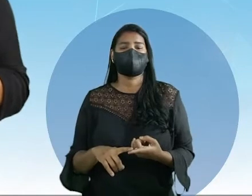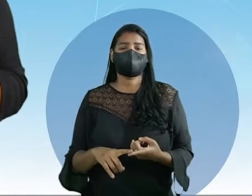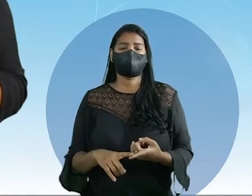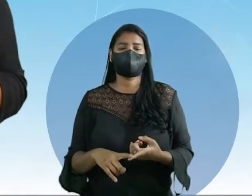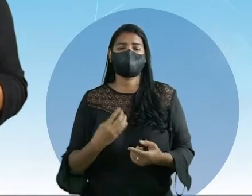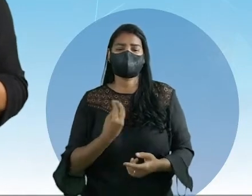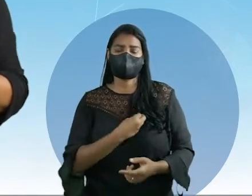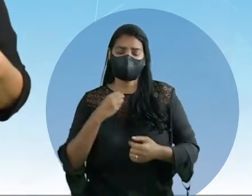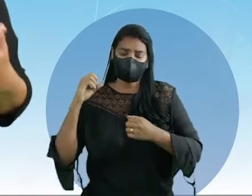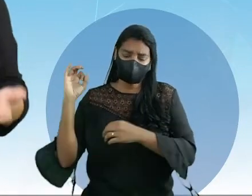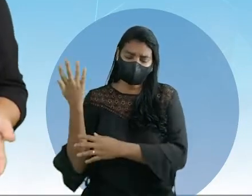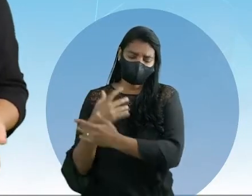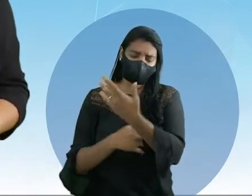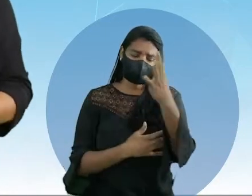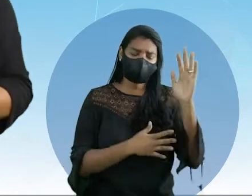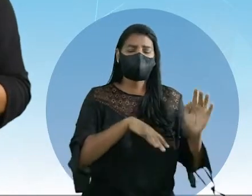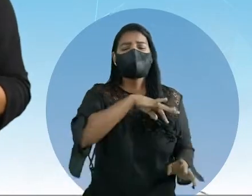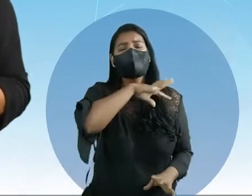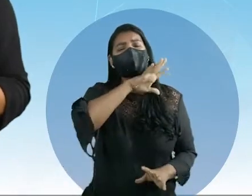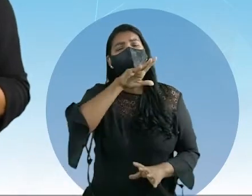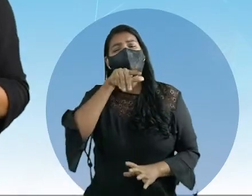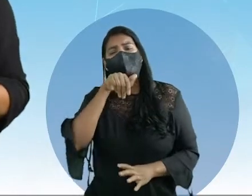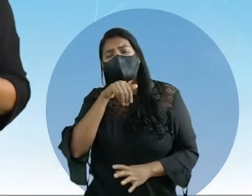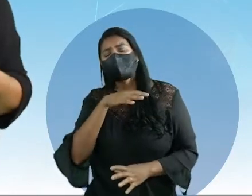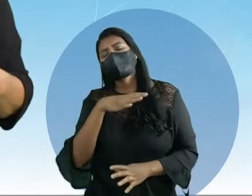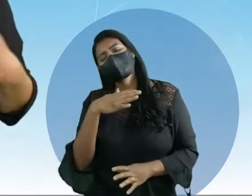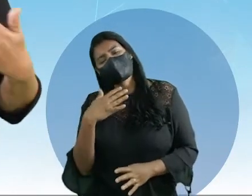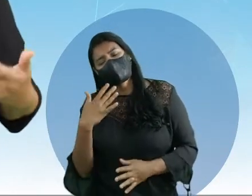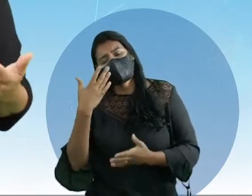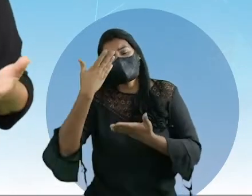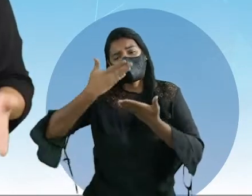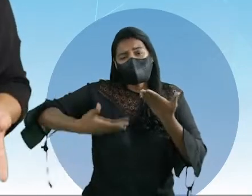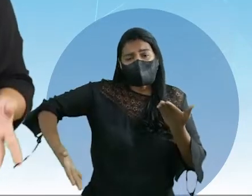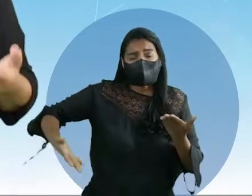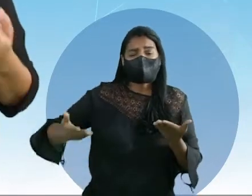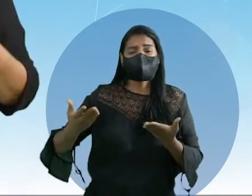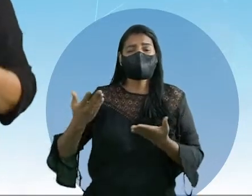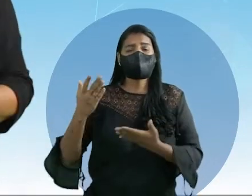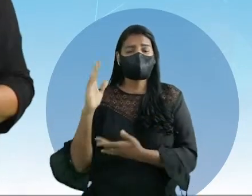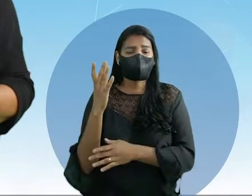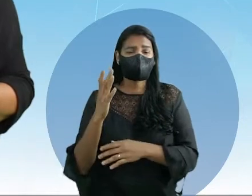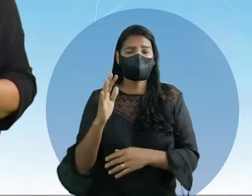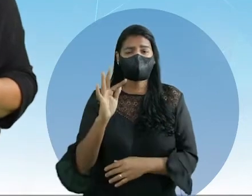tentando se recuperar. Os animais perdidos, infelizmente, não. Algumas espécies de plantas também, não.